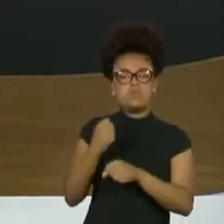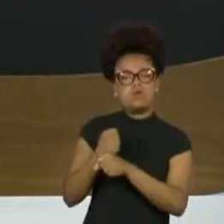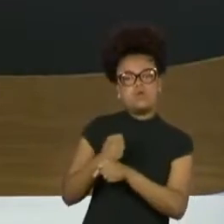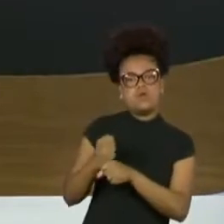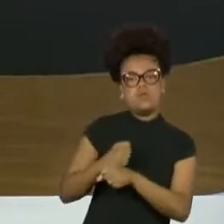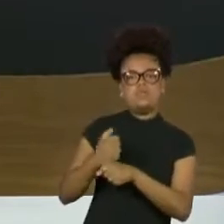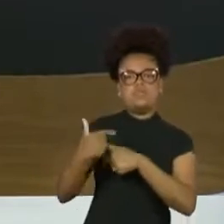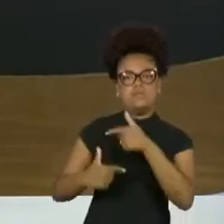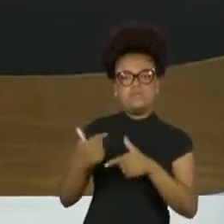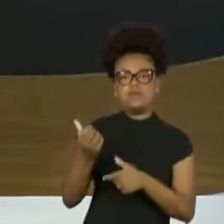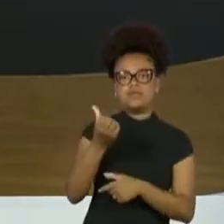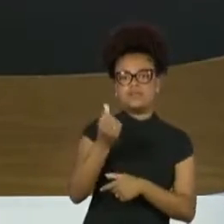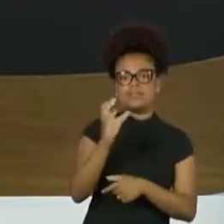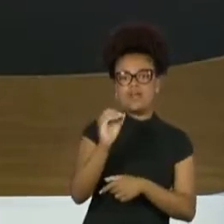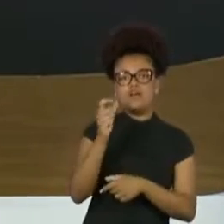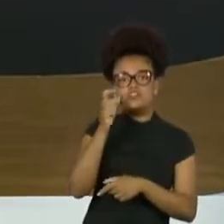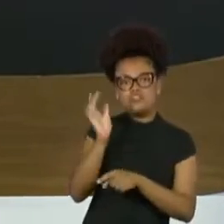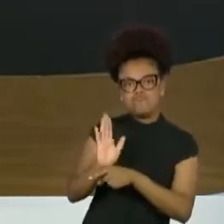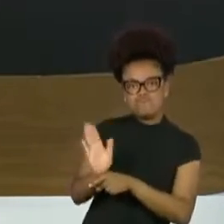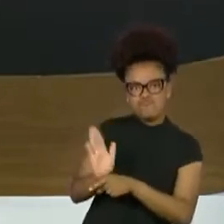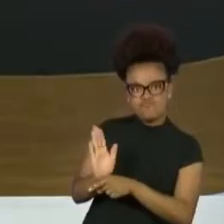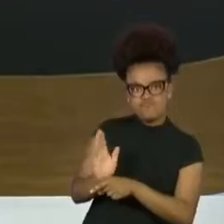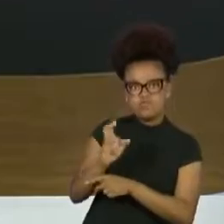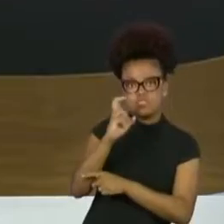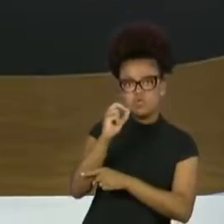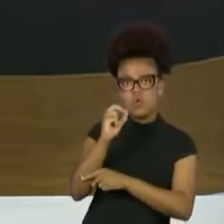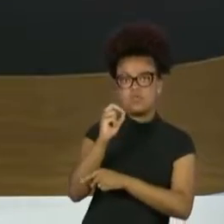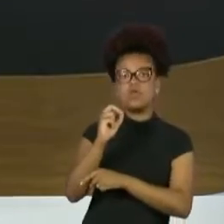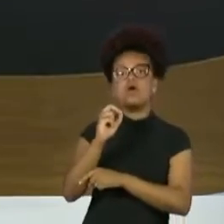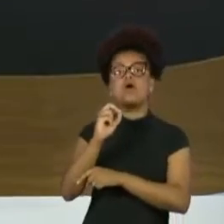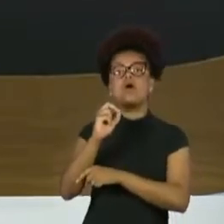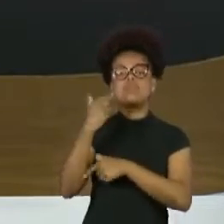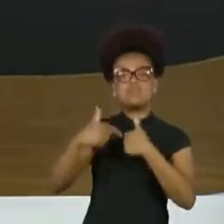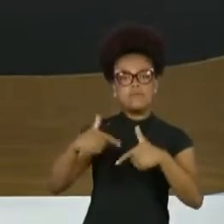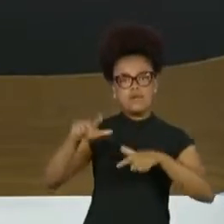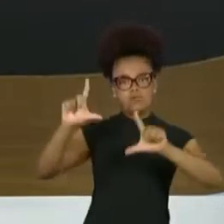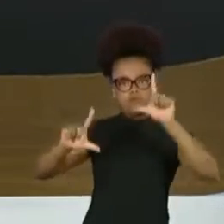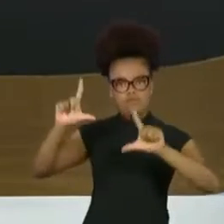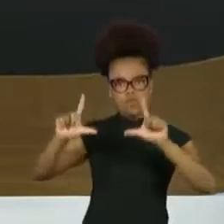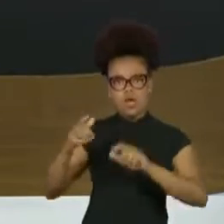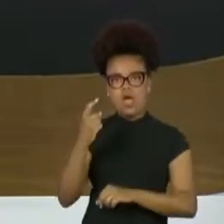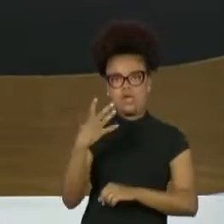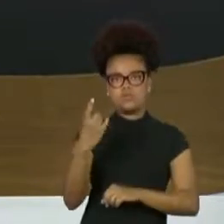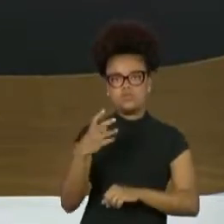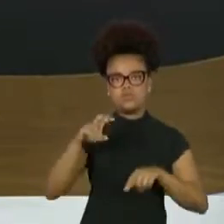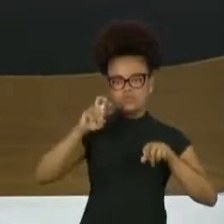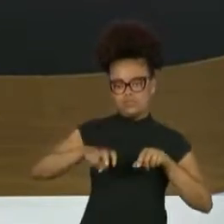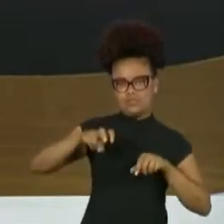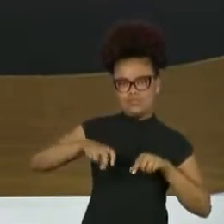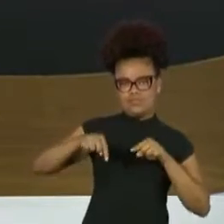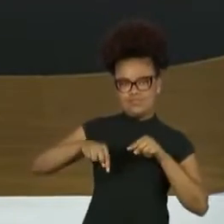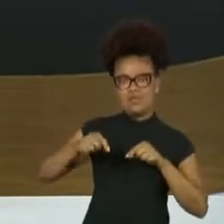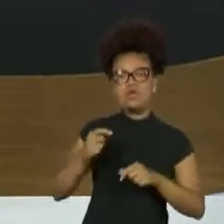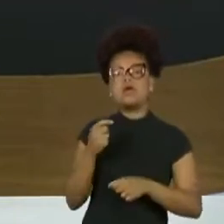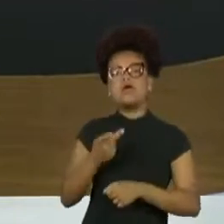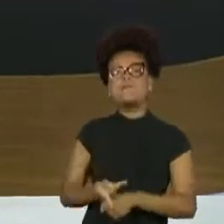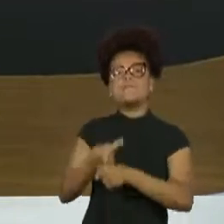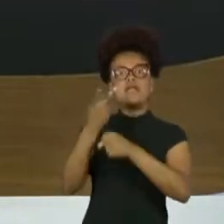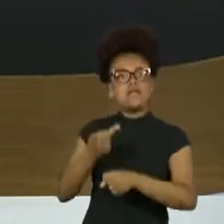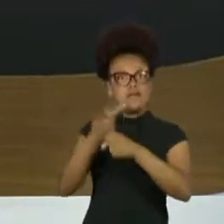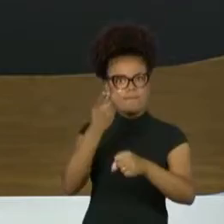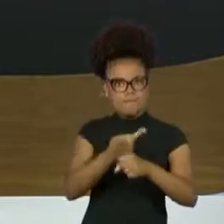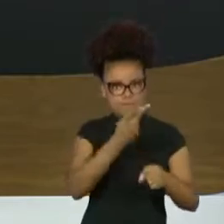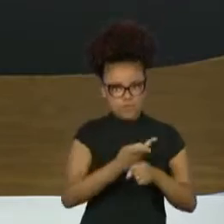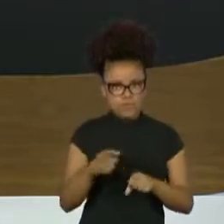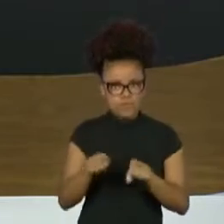filmes, quase 50 trabalhos em televisão, 14 discos, dezenas de prêmios e centenas